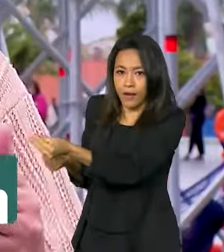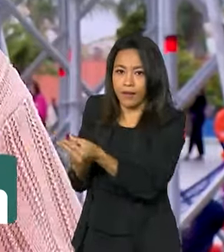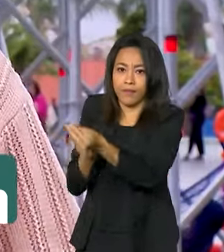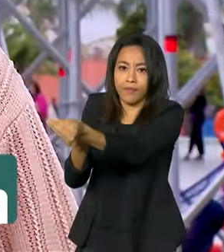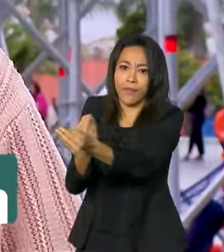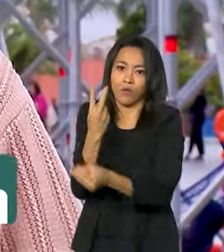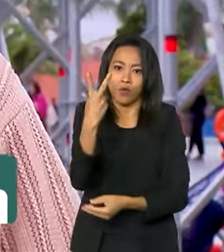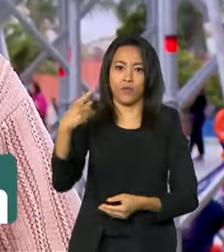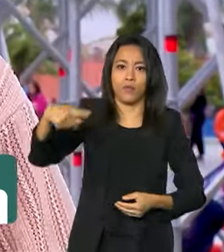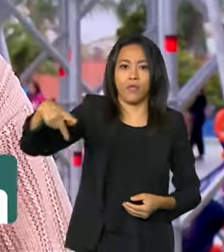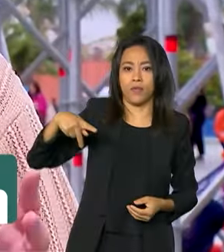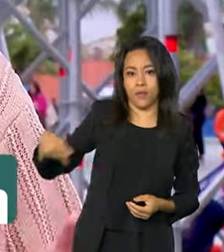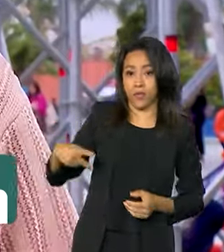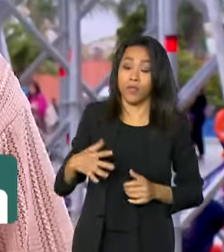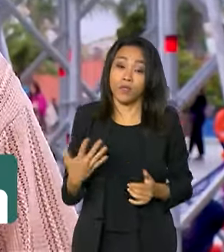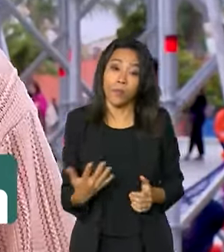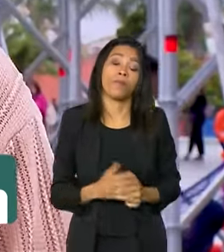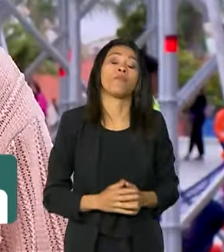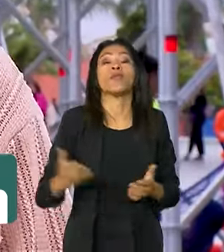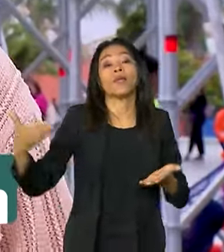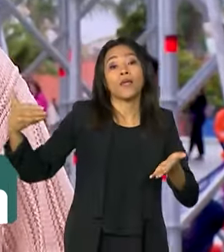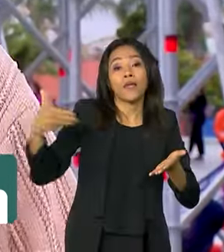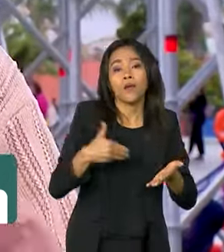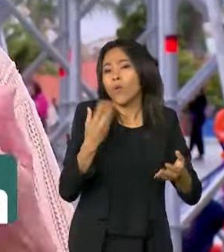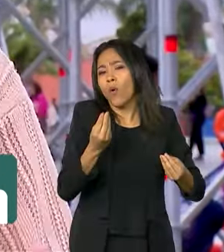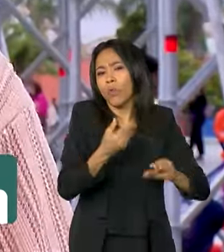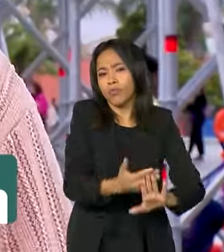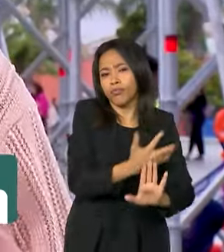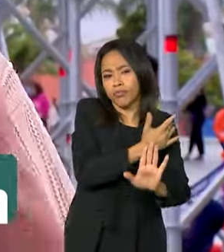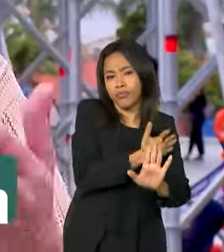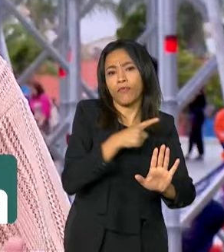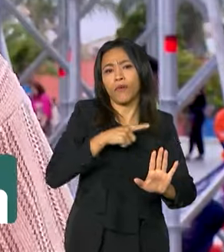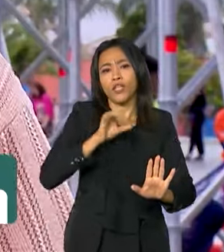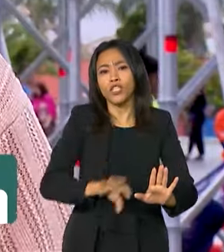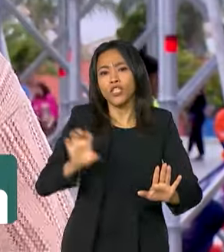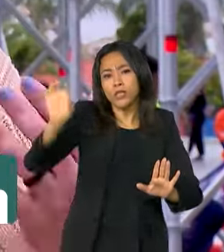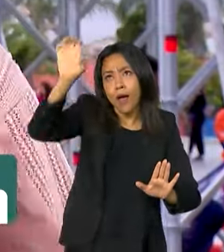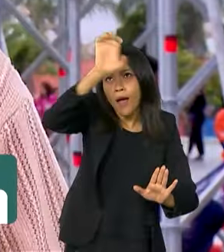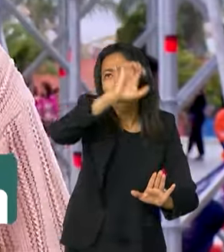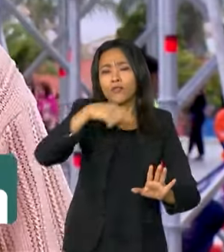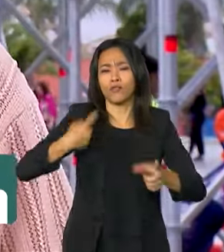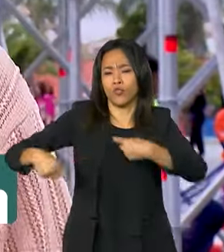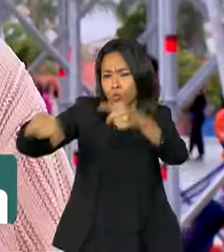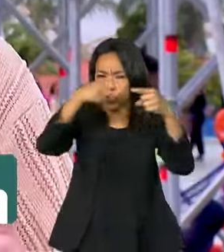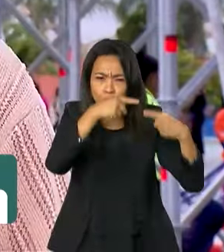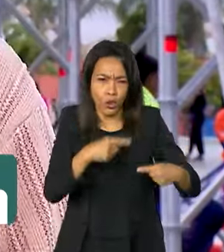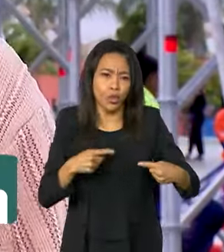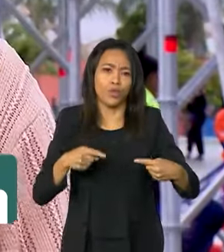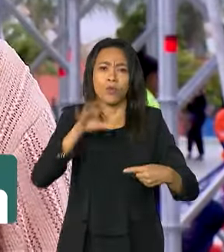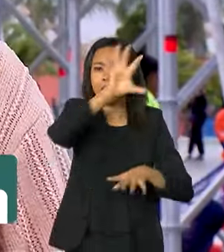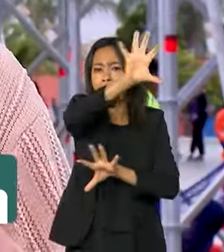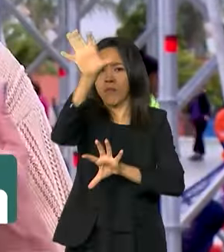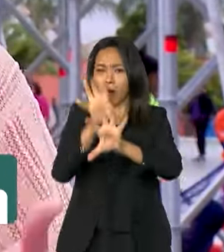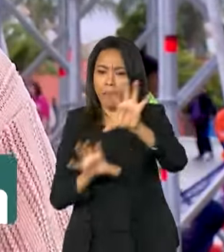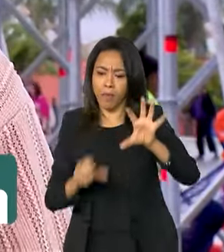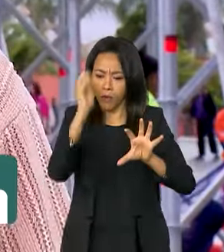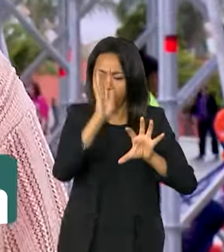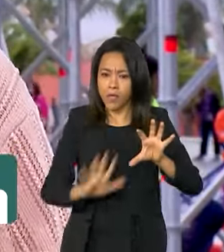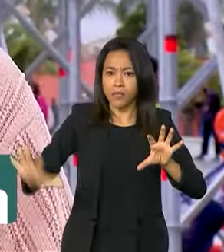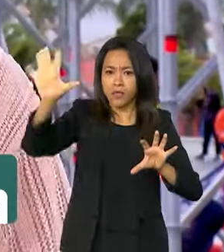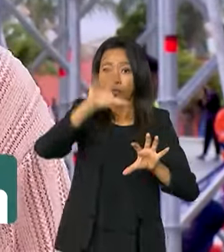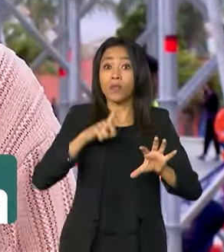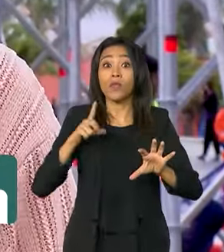Esse processo, então, ele também foi sendo desenvolvido em vários estados, regiões. E hoje, nós estamos também com a